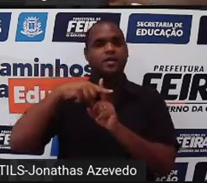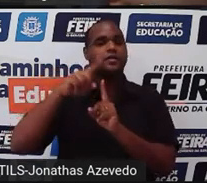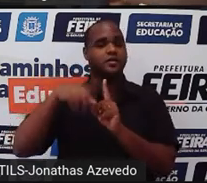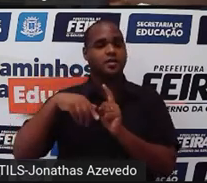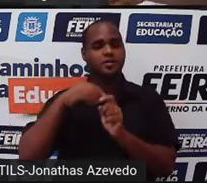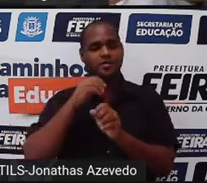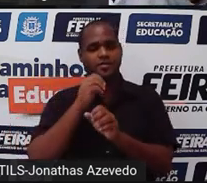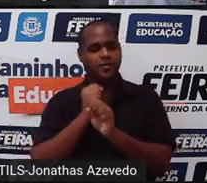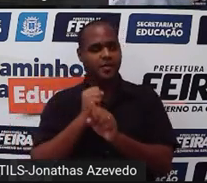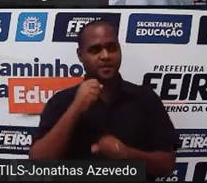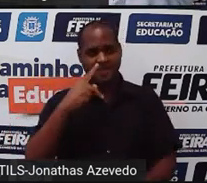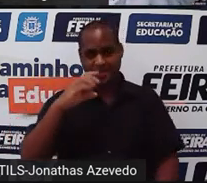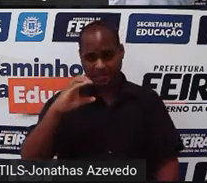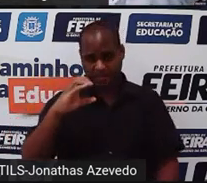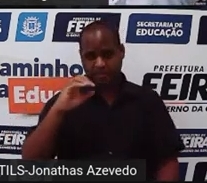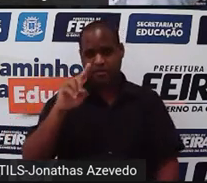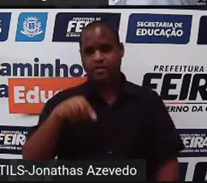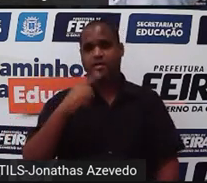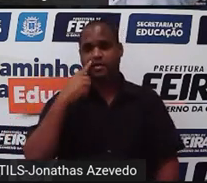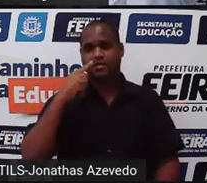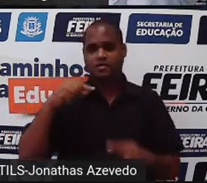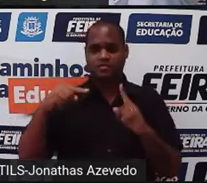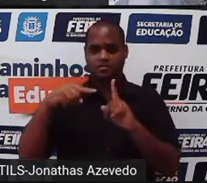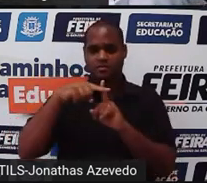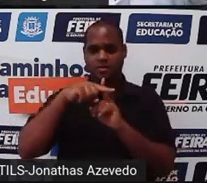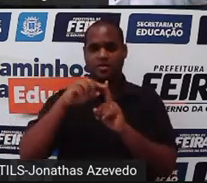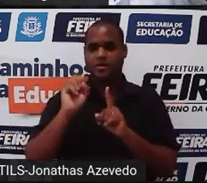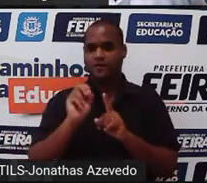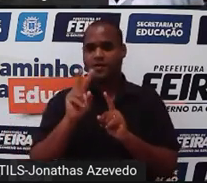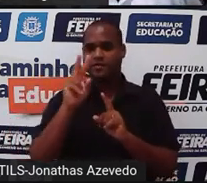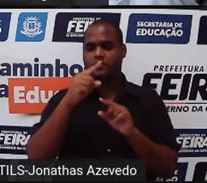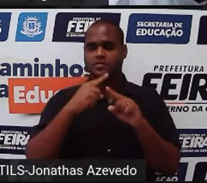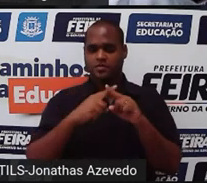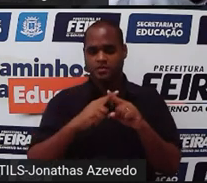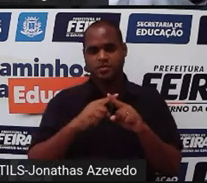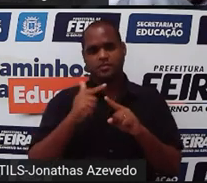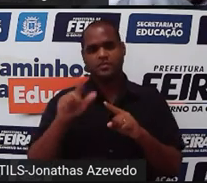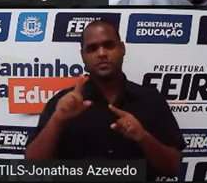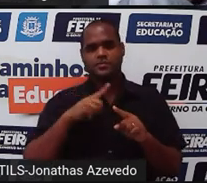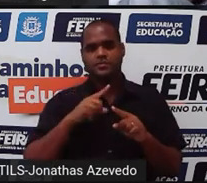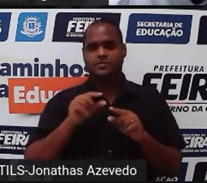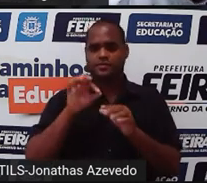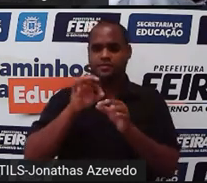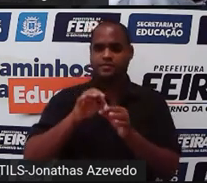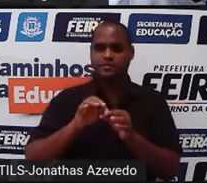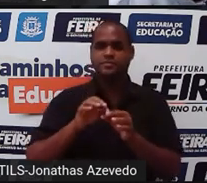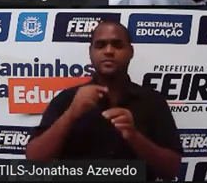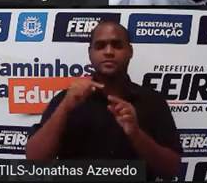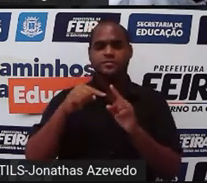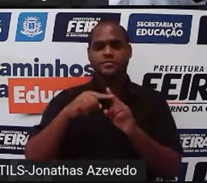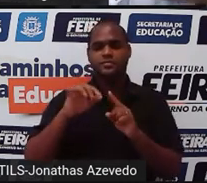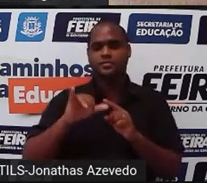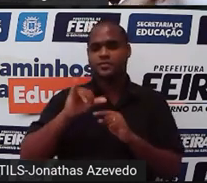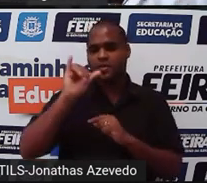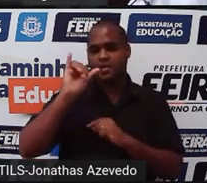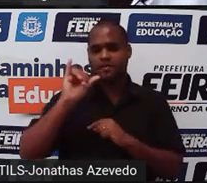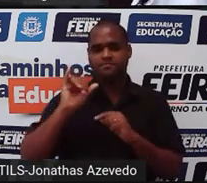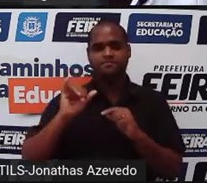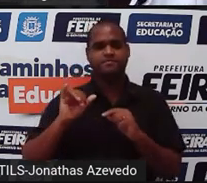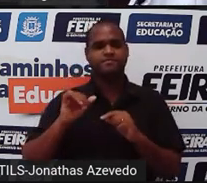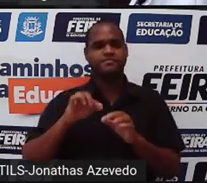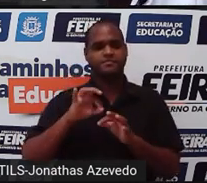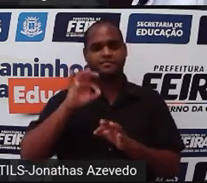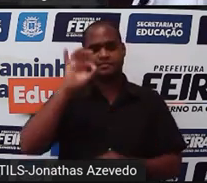plano cartesiano no deitado a gente representa valores para x no em pé valores para y tá bom